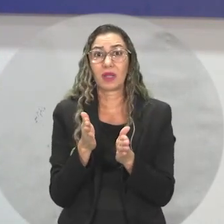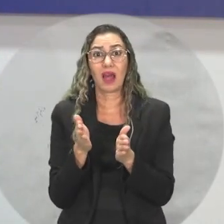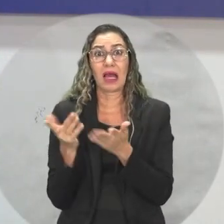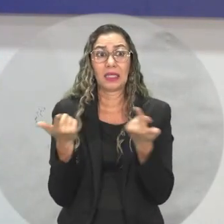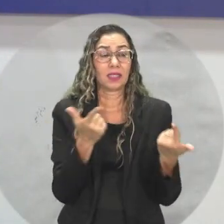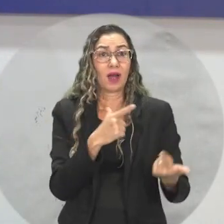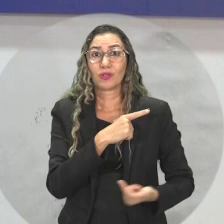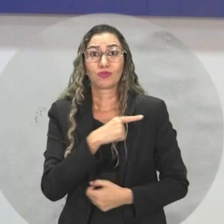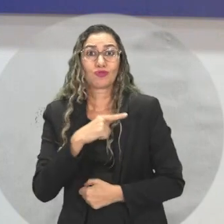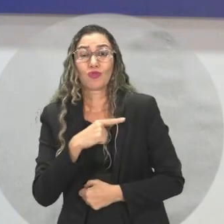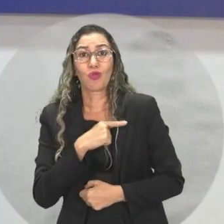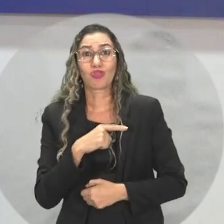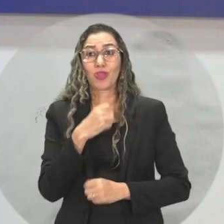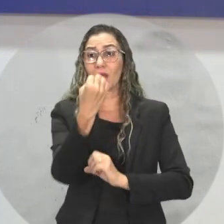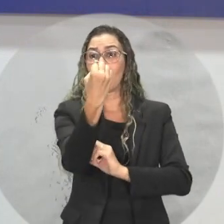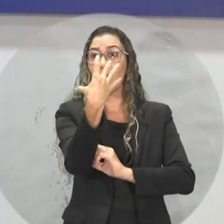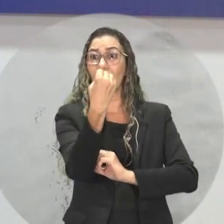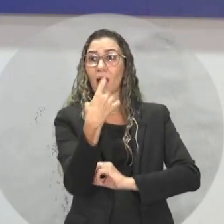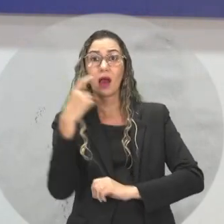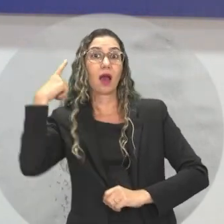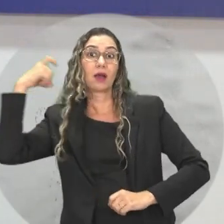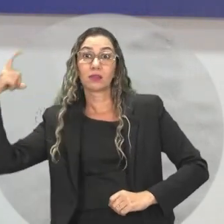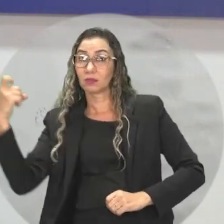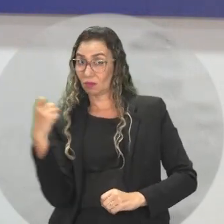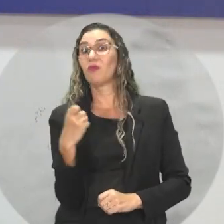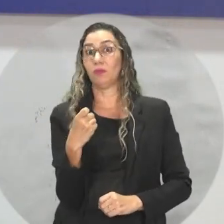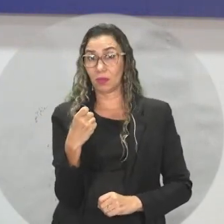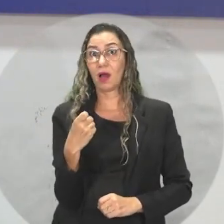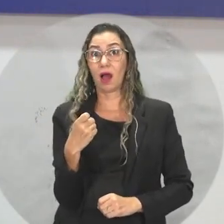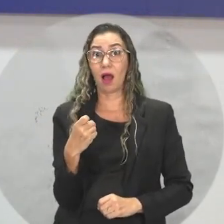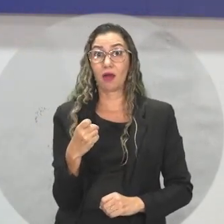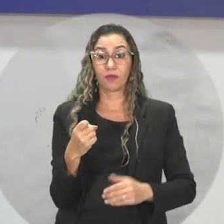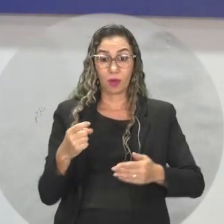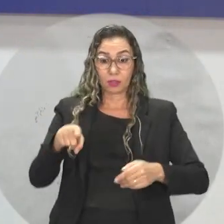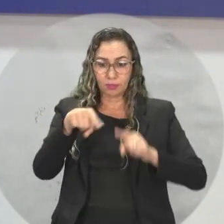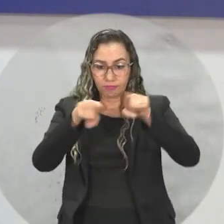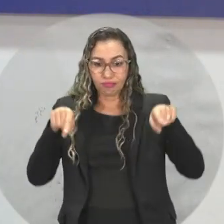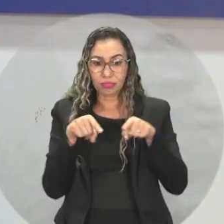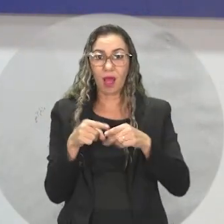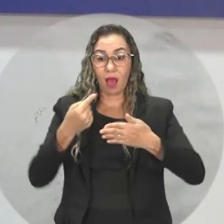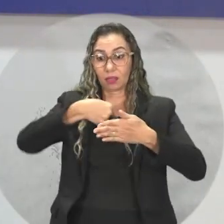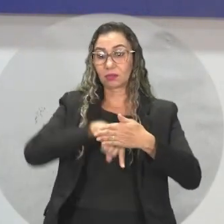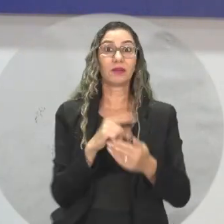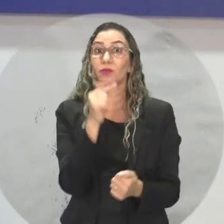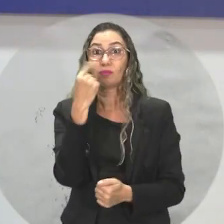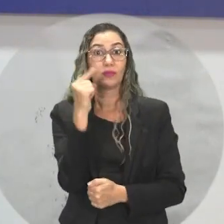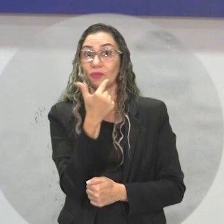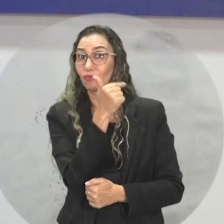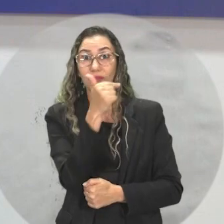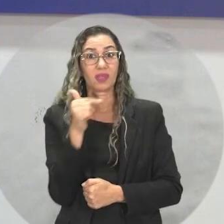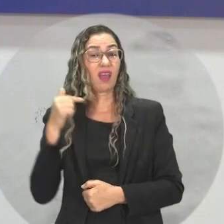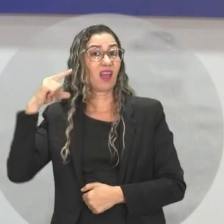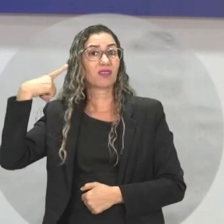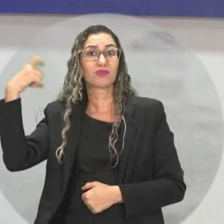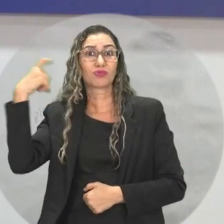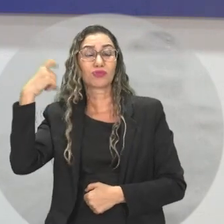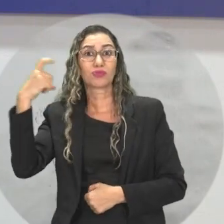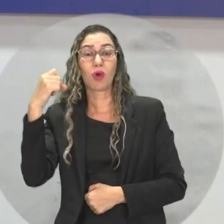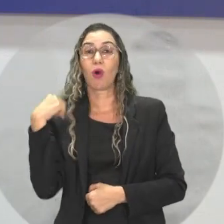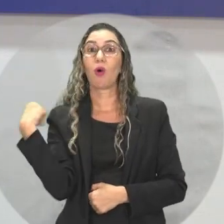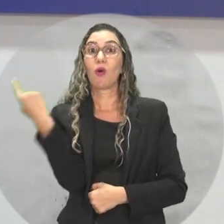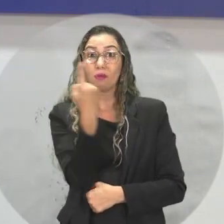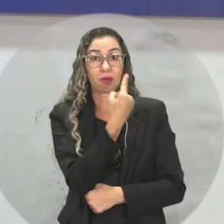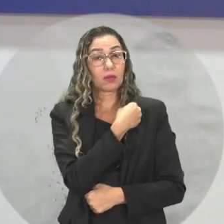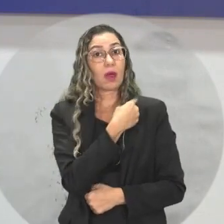ter um semáforo sonoro, né? Nos ambientes internos, não ter a questão do som, né? Para nós,